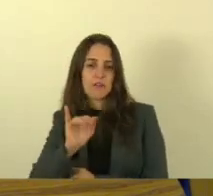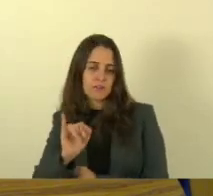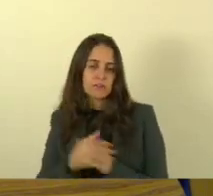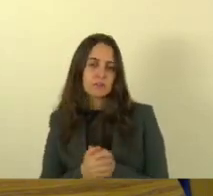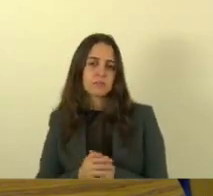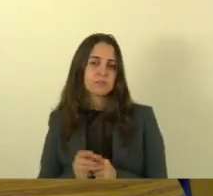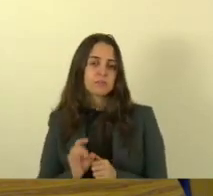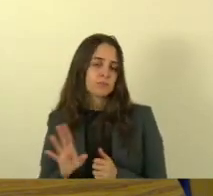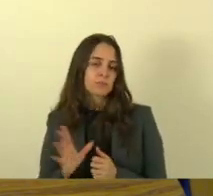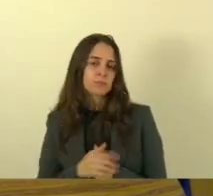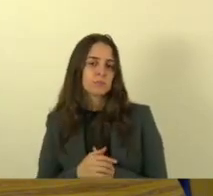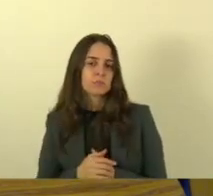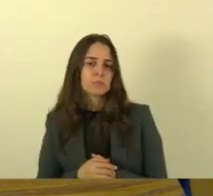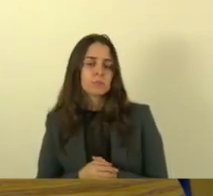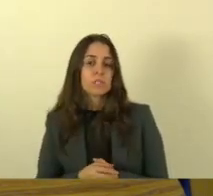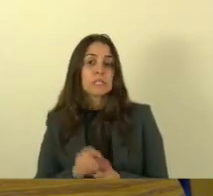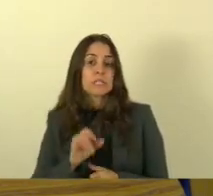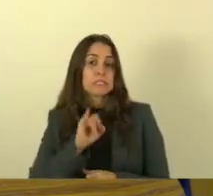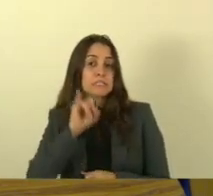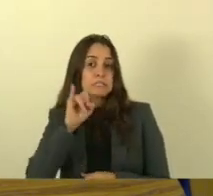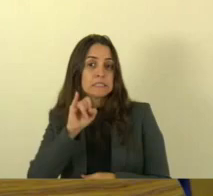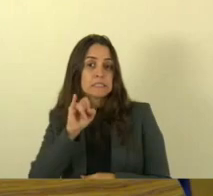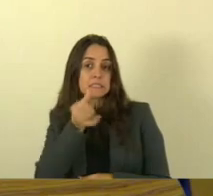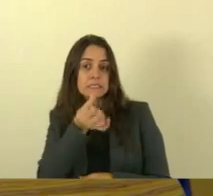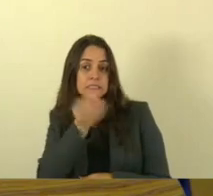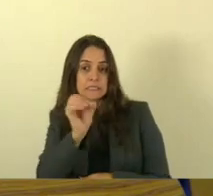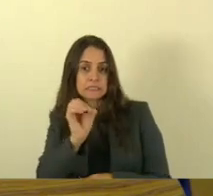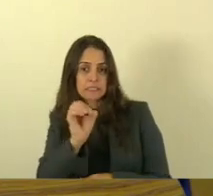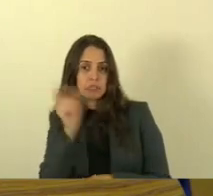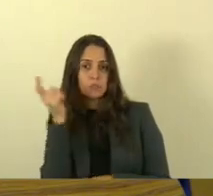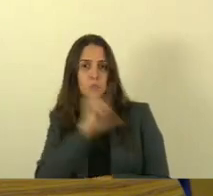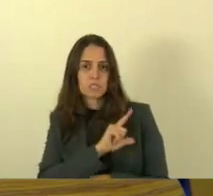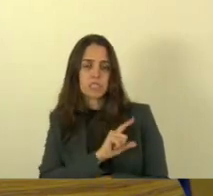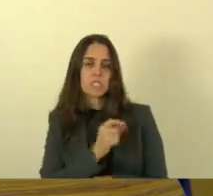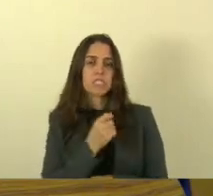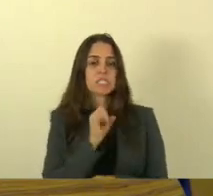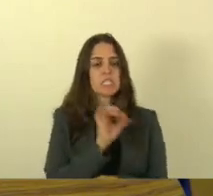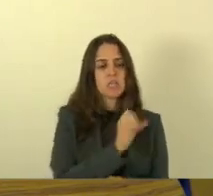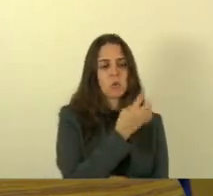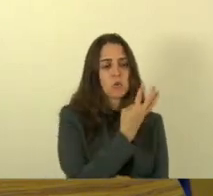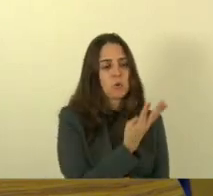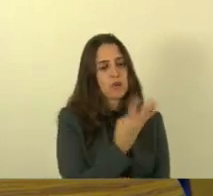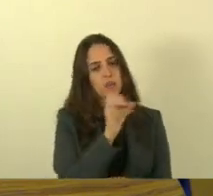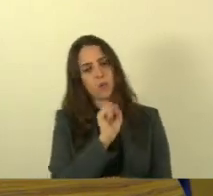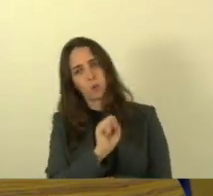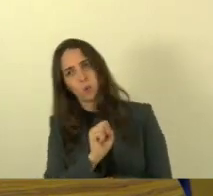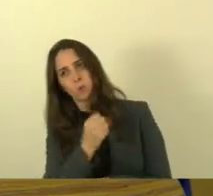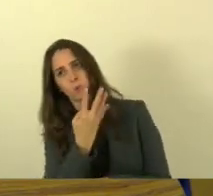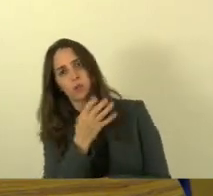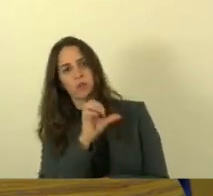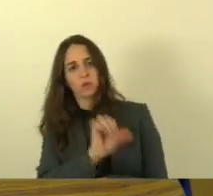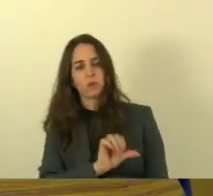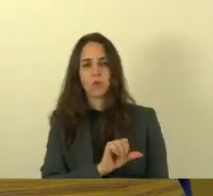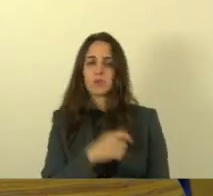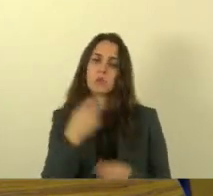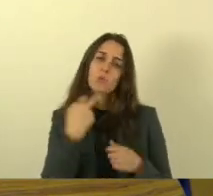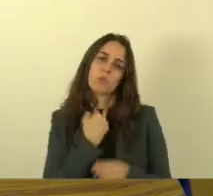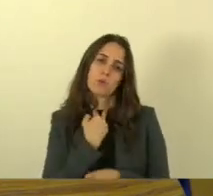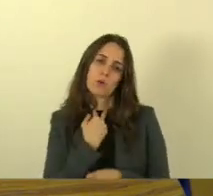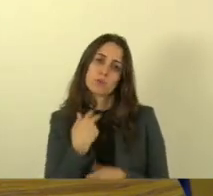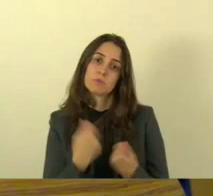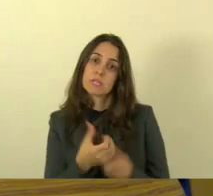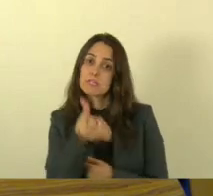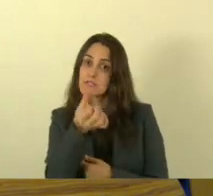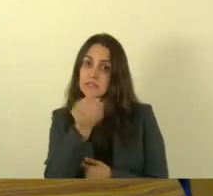tem validade se os 60 entrar se entrar 48 49 59 tem que entrar os 60 porque